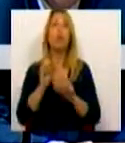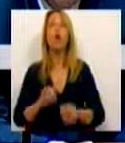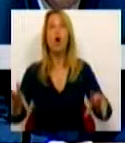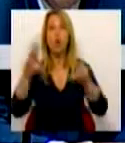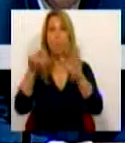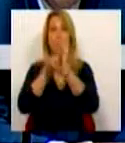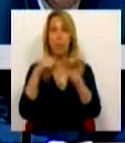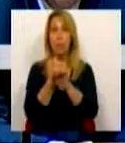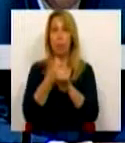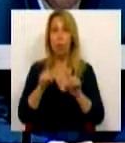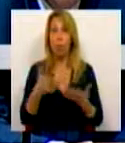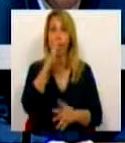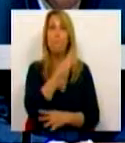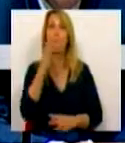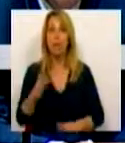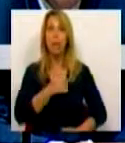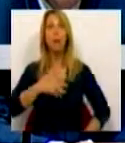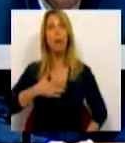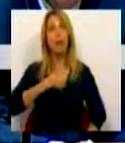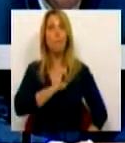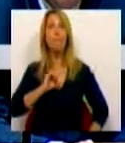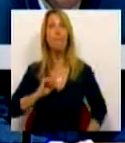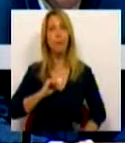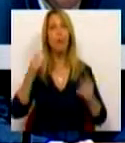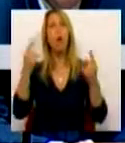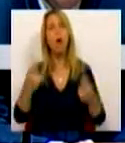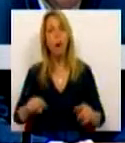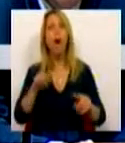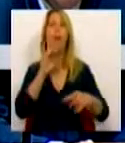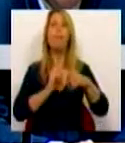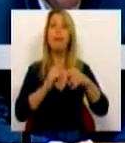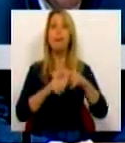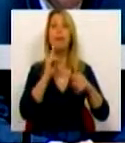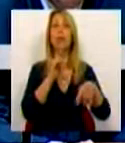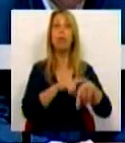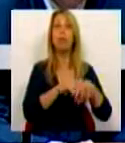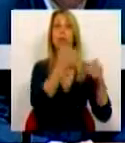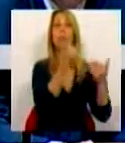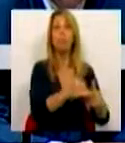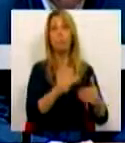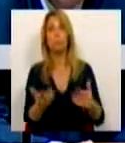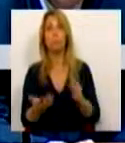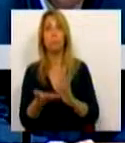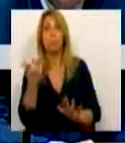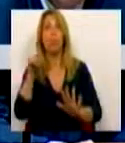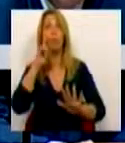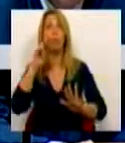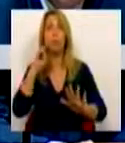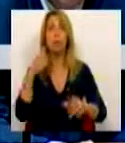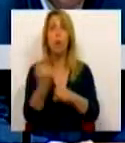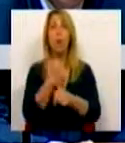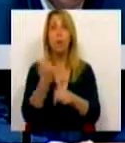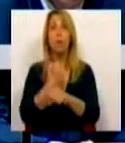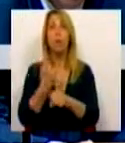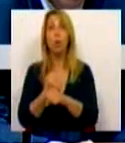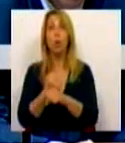hoje vigora, as entidades patronais beneficiarem de uma candidocidade, deixando os trabalhadores desprotegidos da contratação coletiva. Esse é um